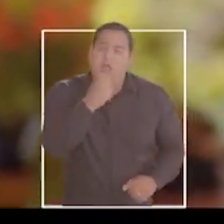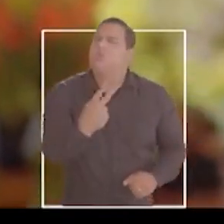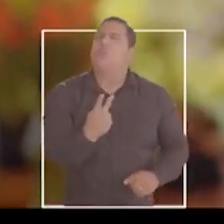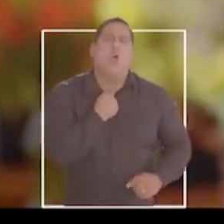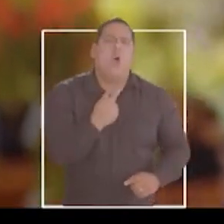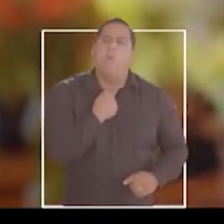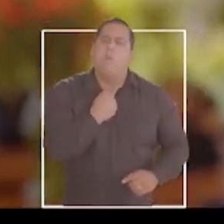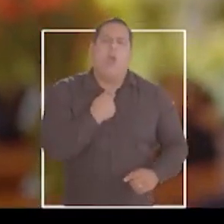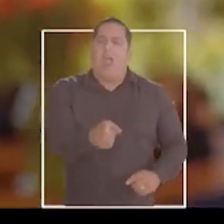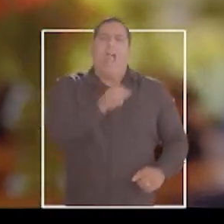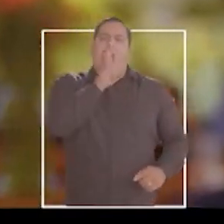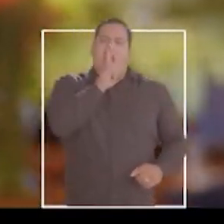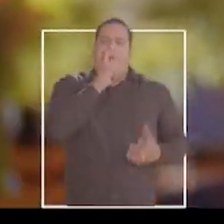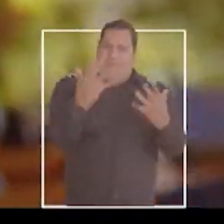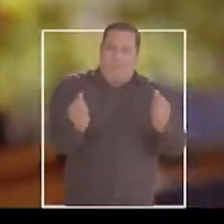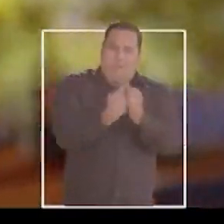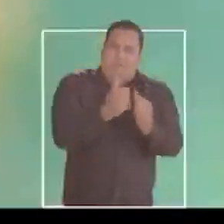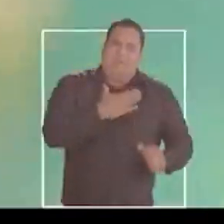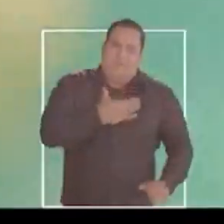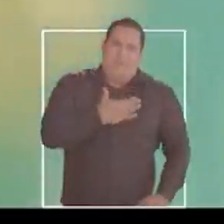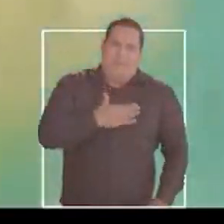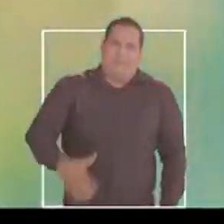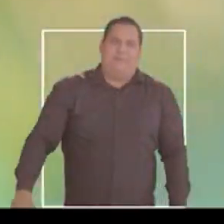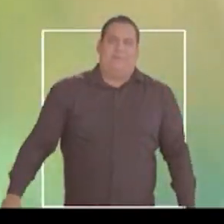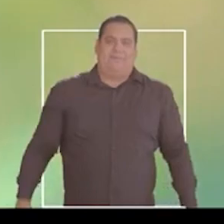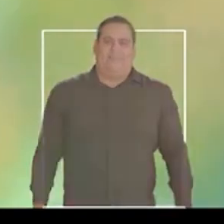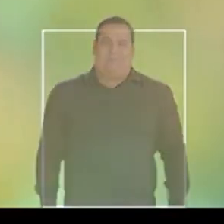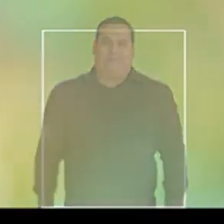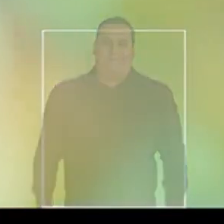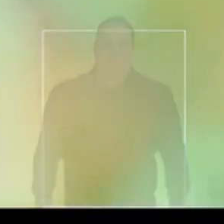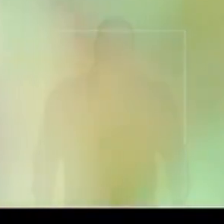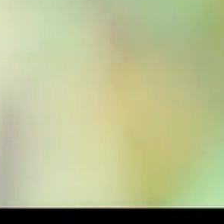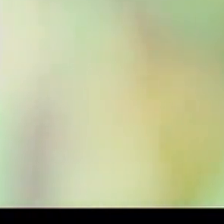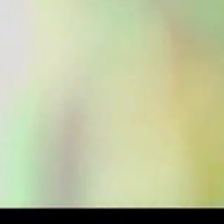Nós mulheres não podemos nos calar. Vem comigo! comigo!